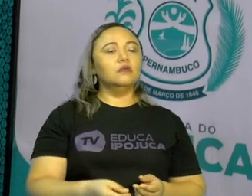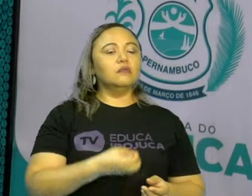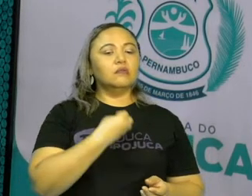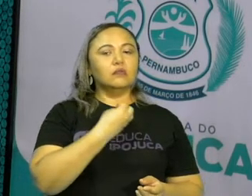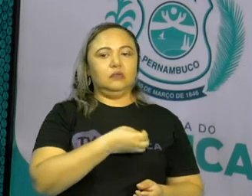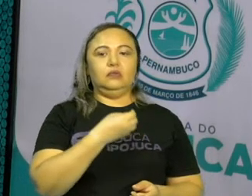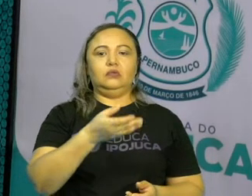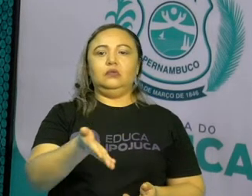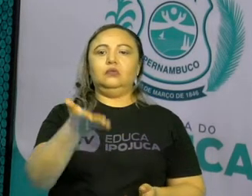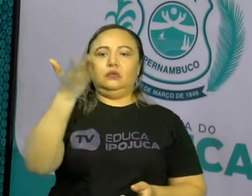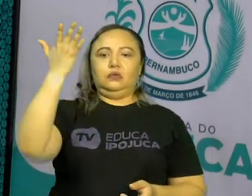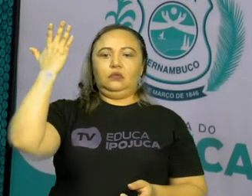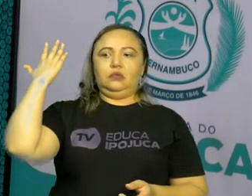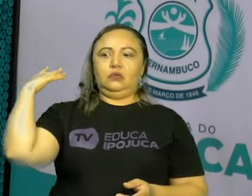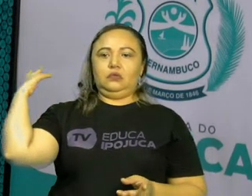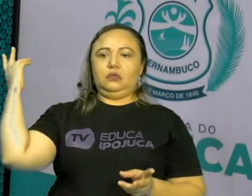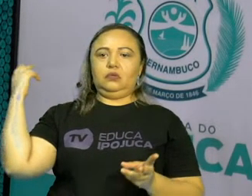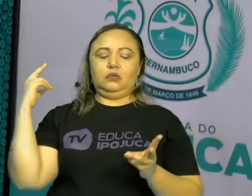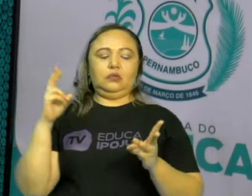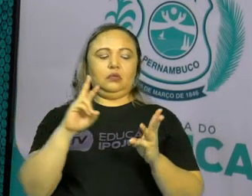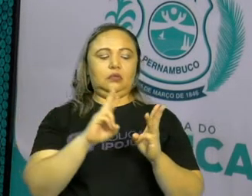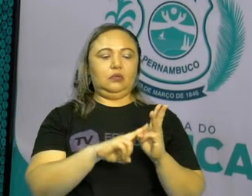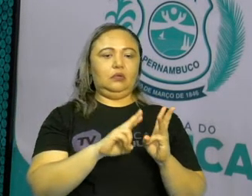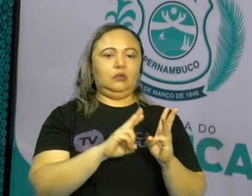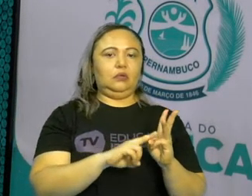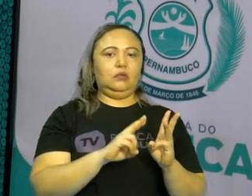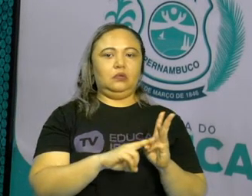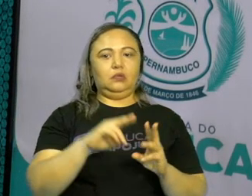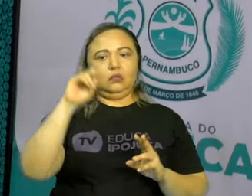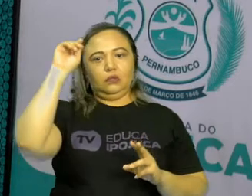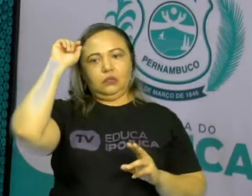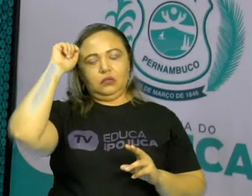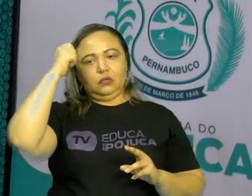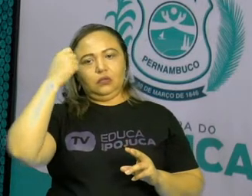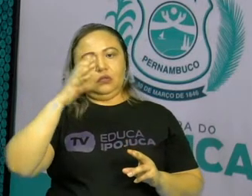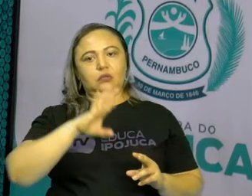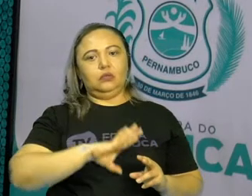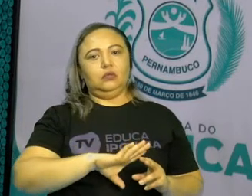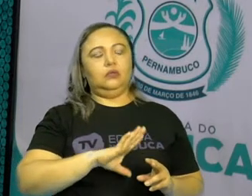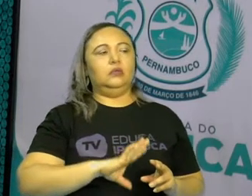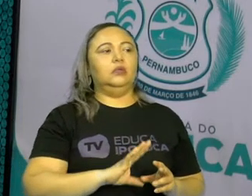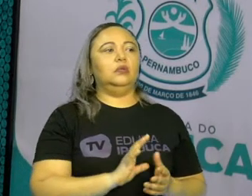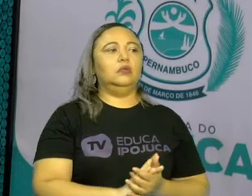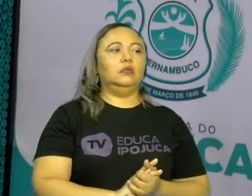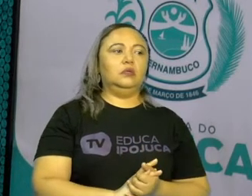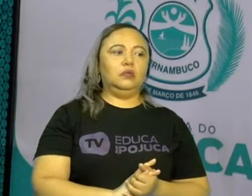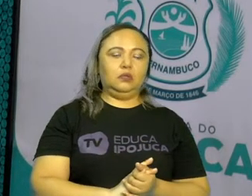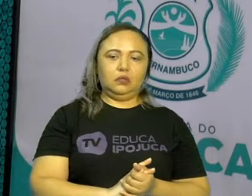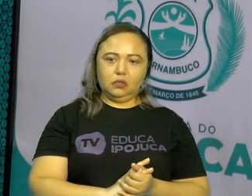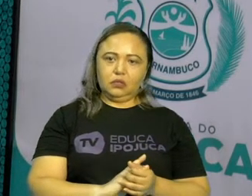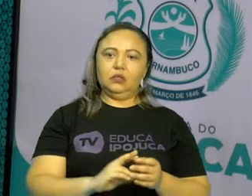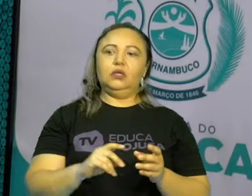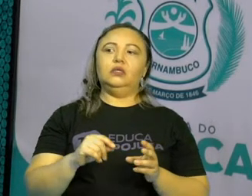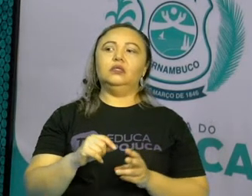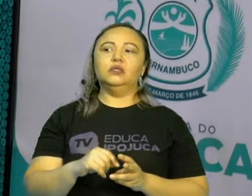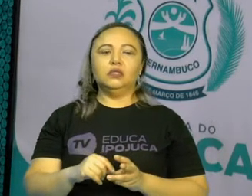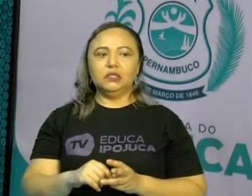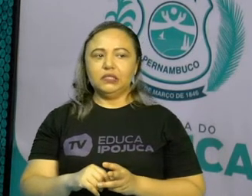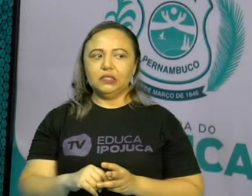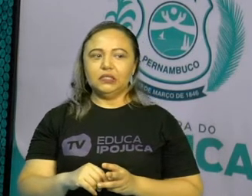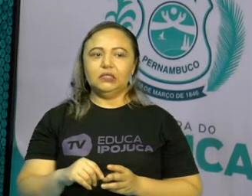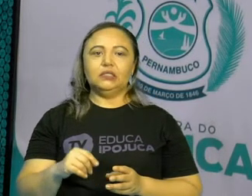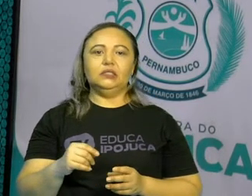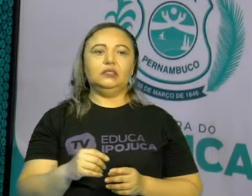formação desses três povos. Africano, português